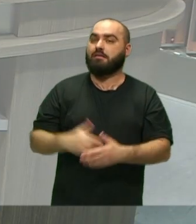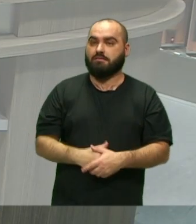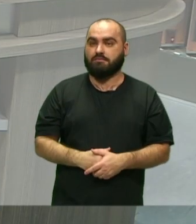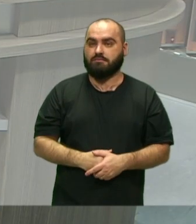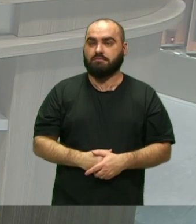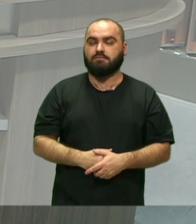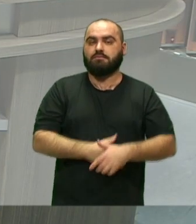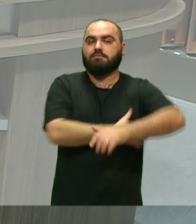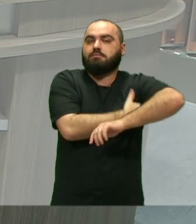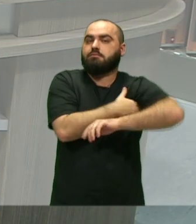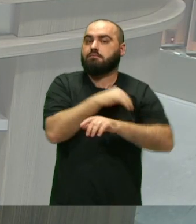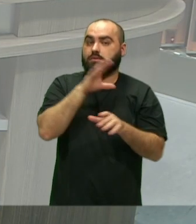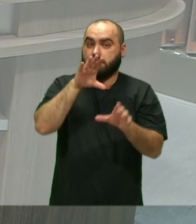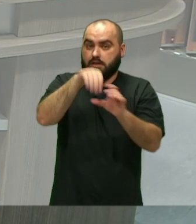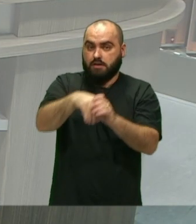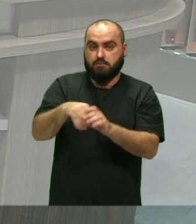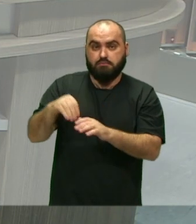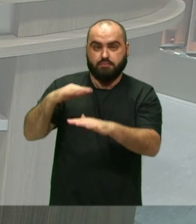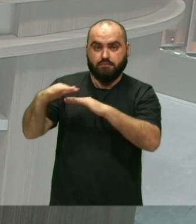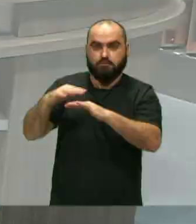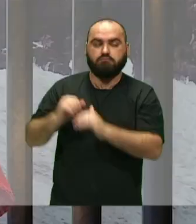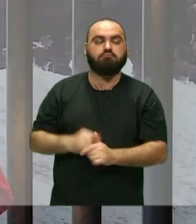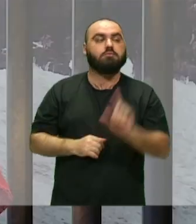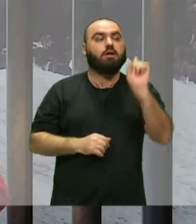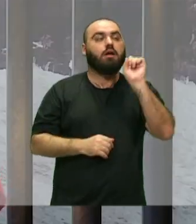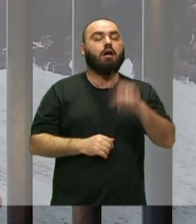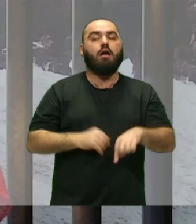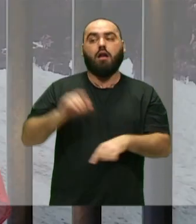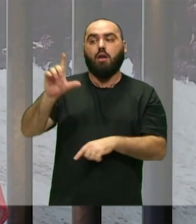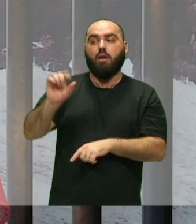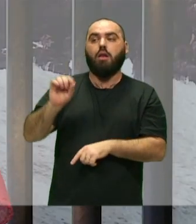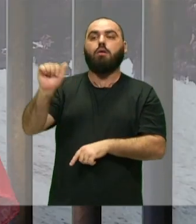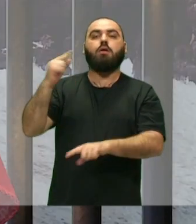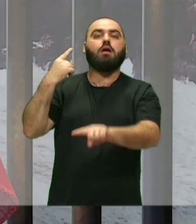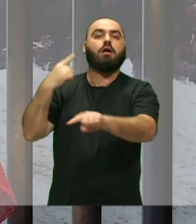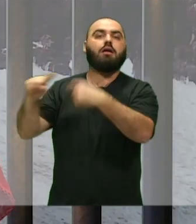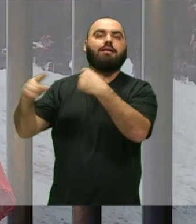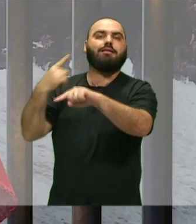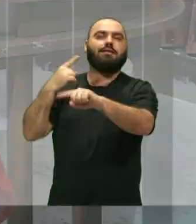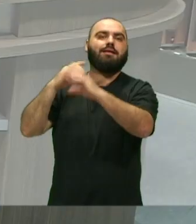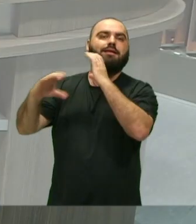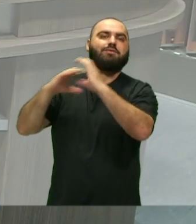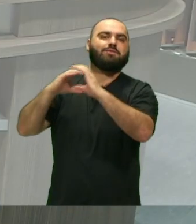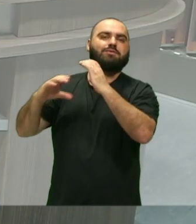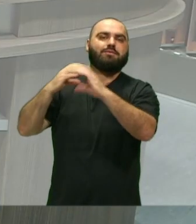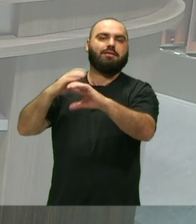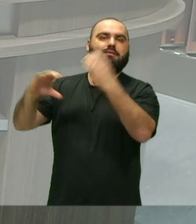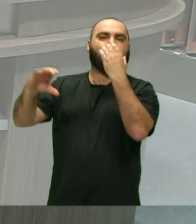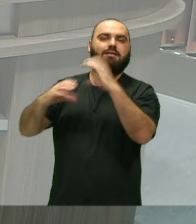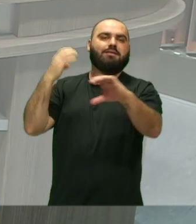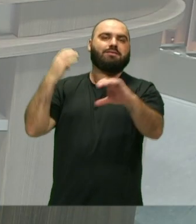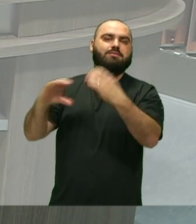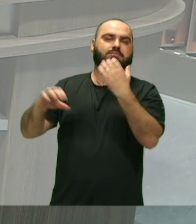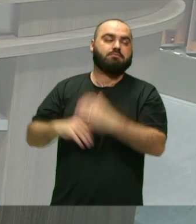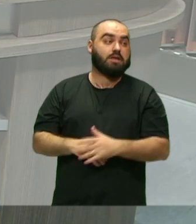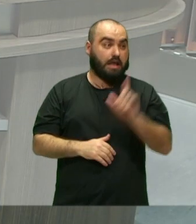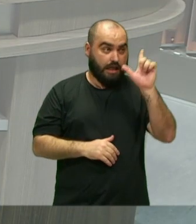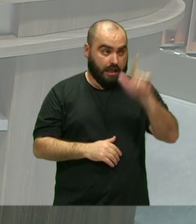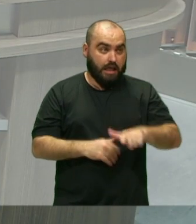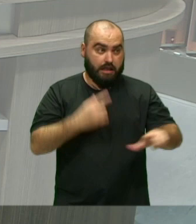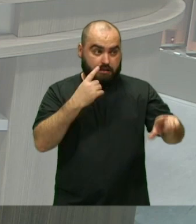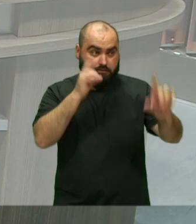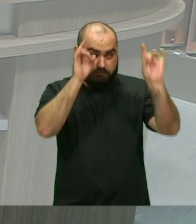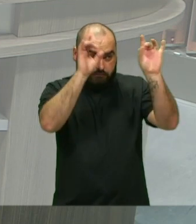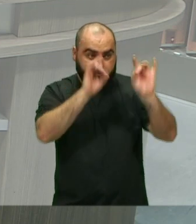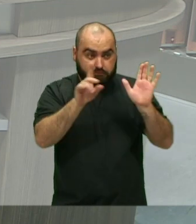loa No Maracatu É cântico Cantiga Músicas Uma cantiga De exaltação Isso No